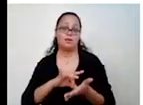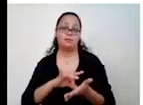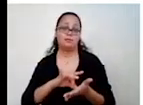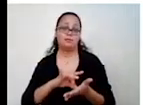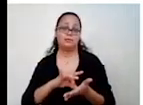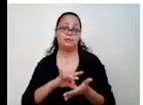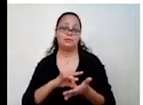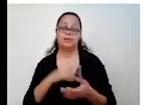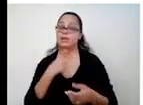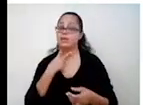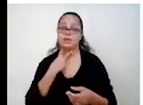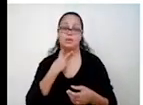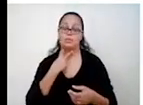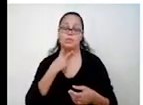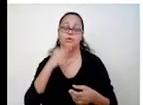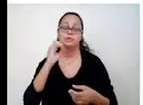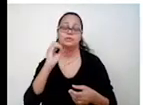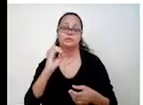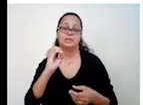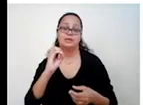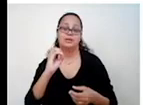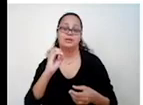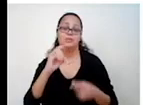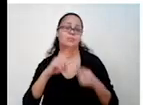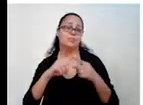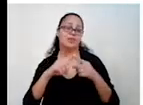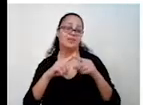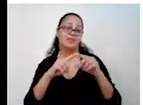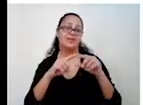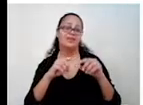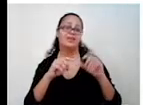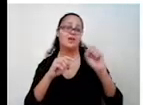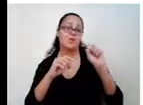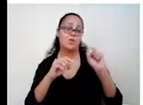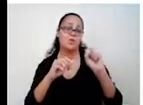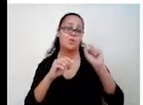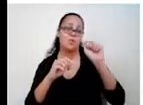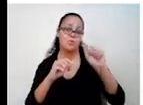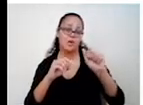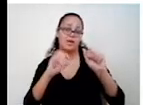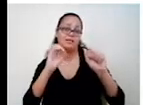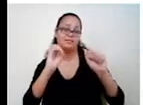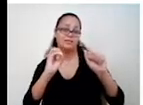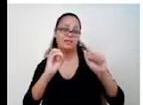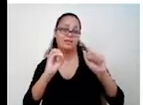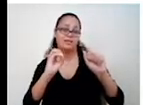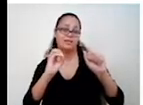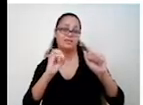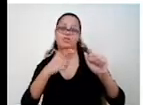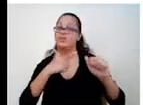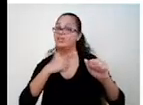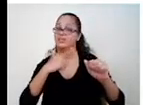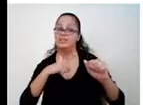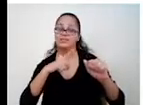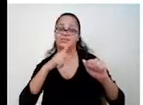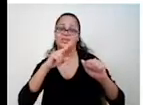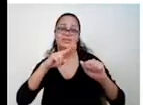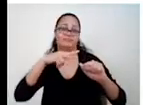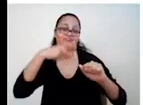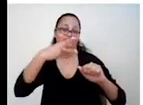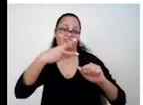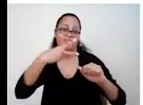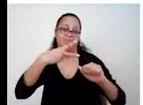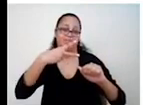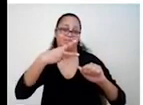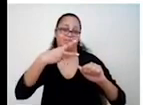O a não pode ser 0, porque se o a for 0, aqui não vai ter o x quadrado. Porque 0 vezes x quadrado é da